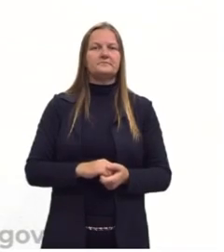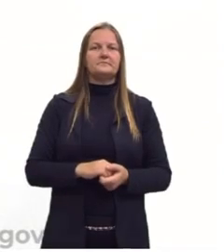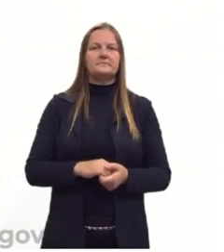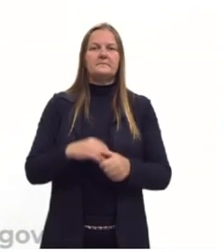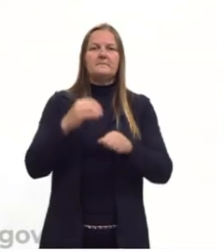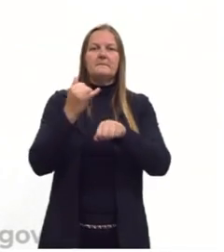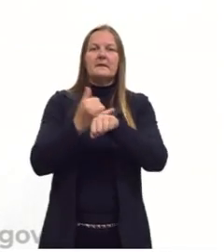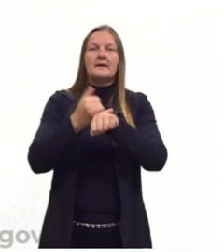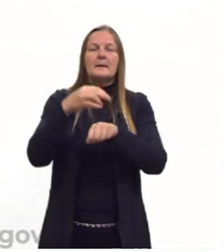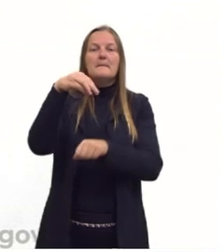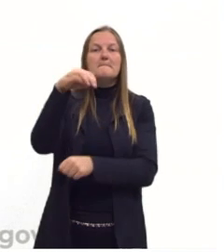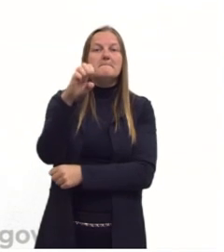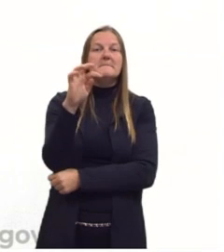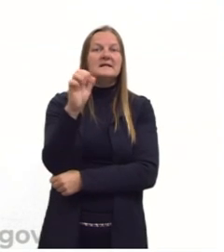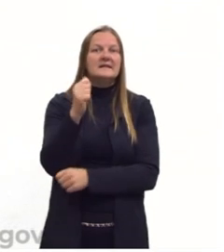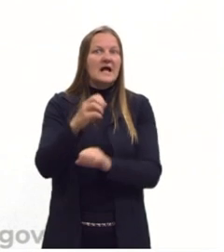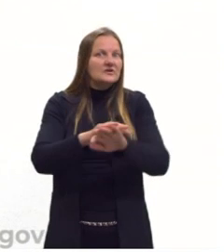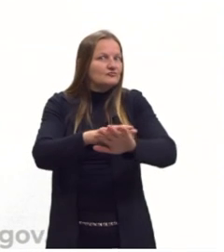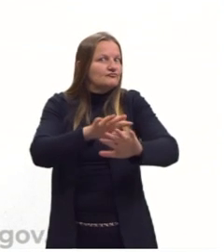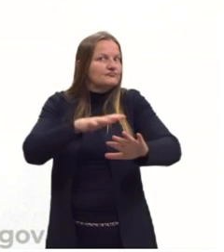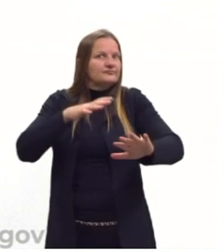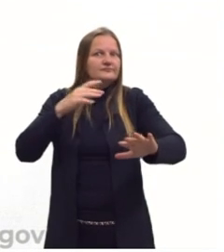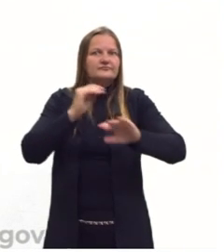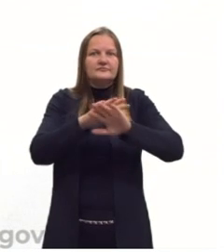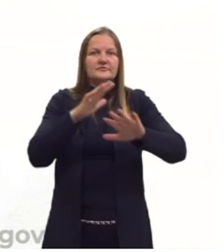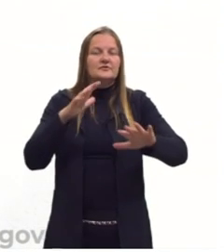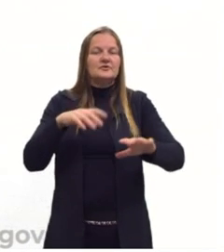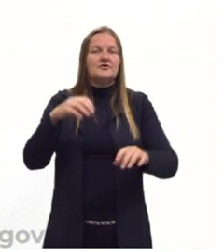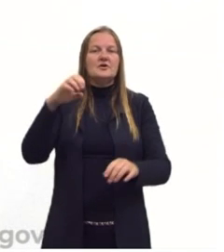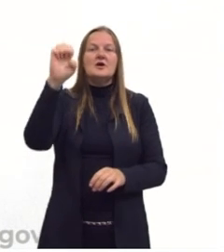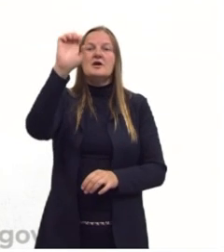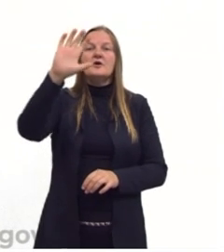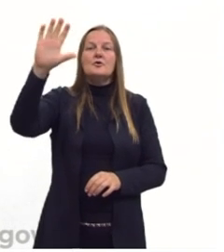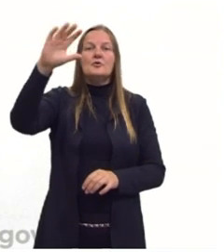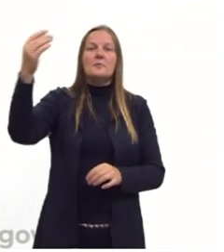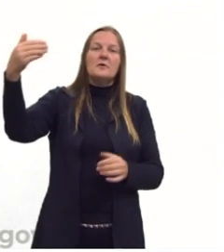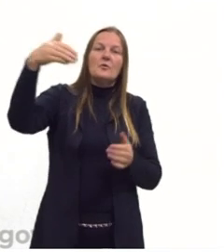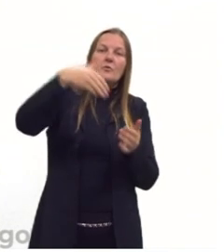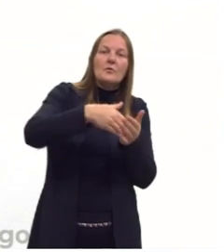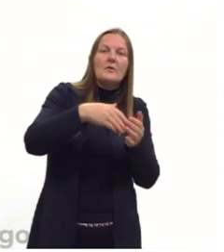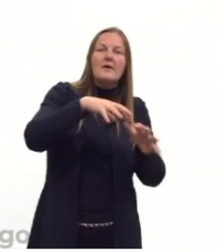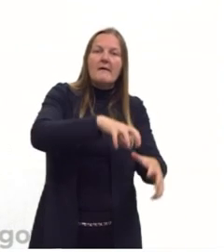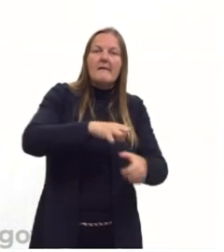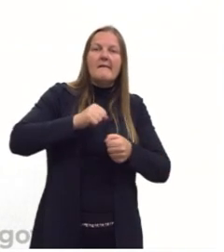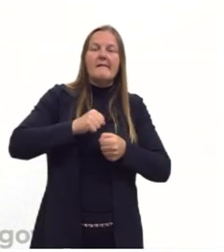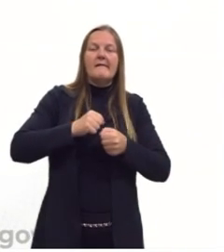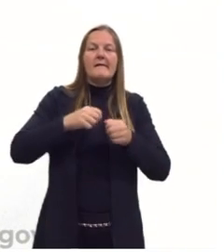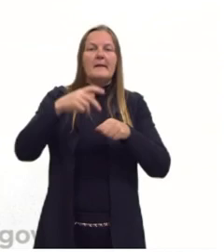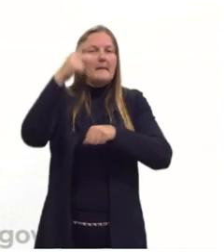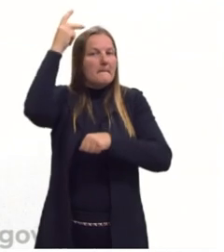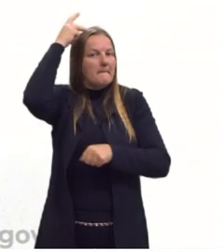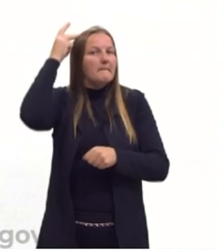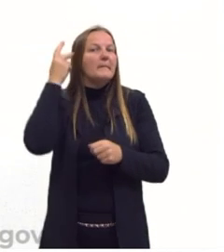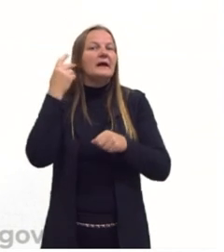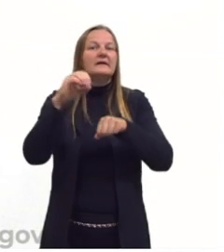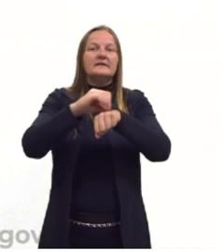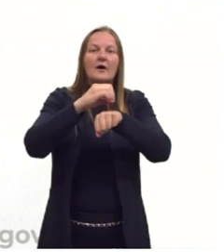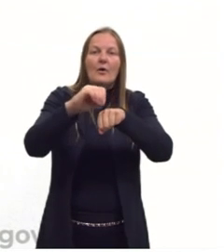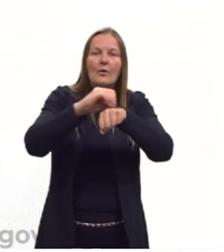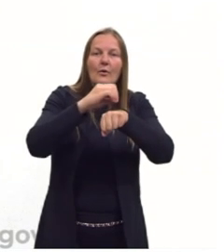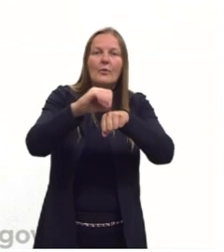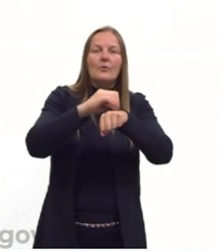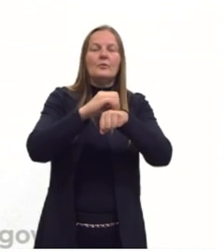importância dos metais preciosos e dos reinos europeus possuírem reservas de prata, de ouro.